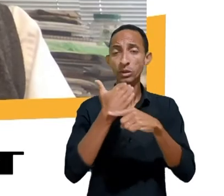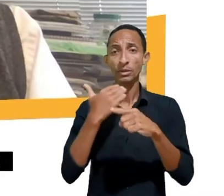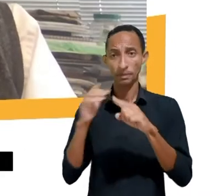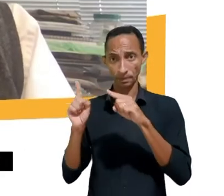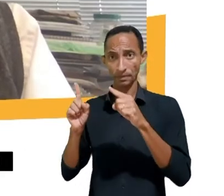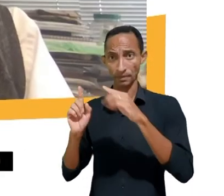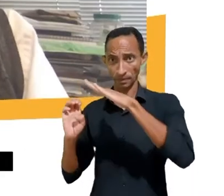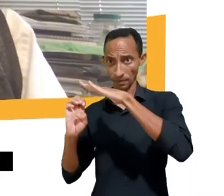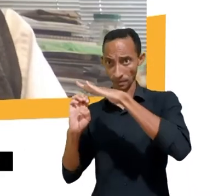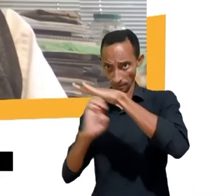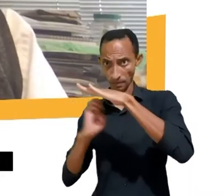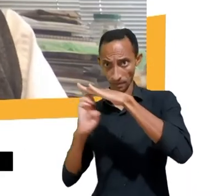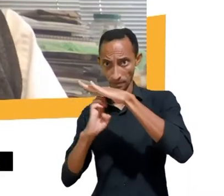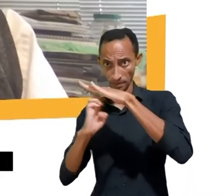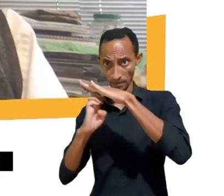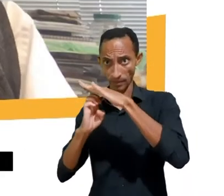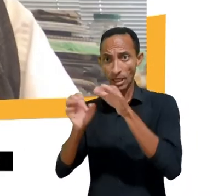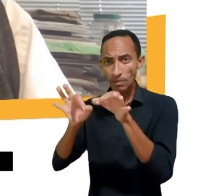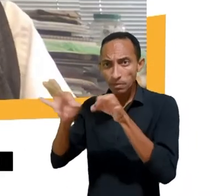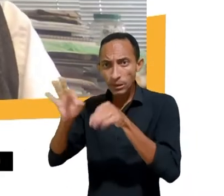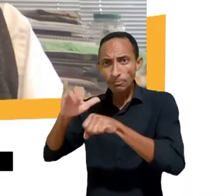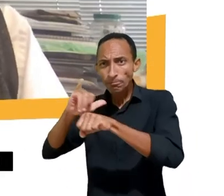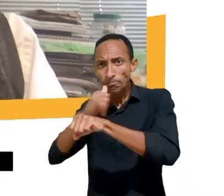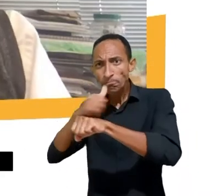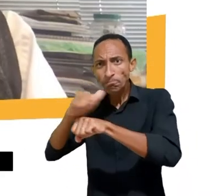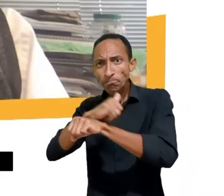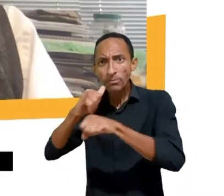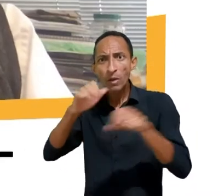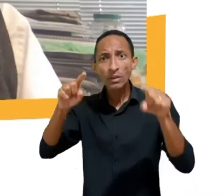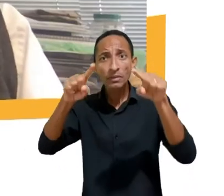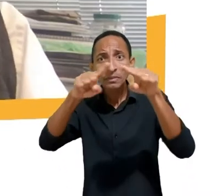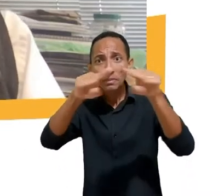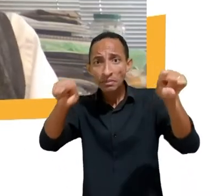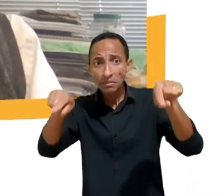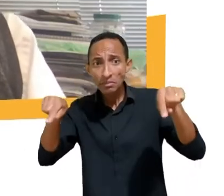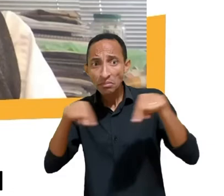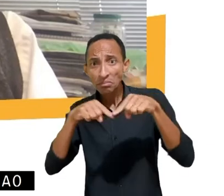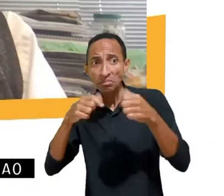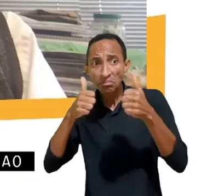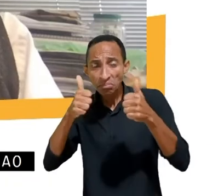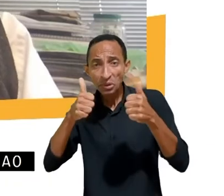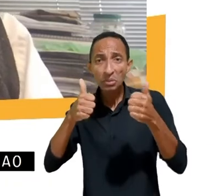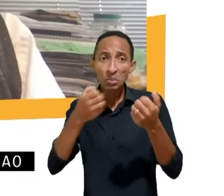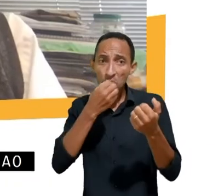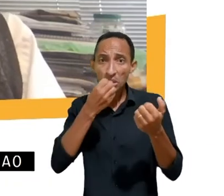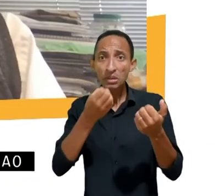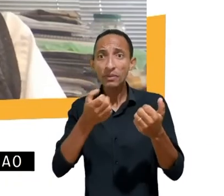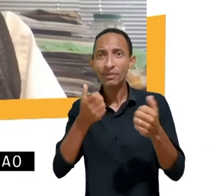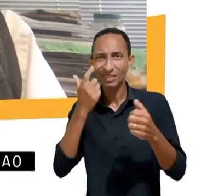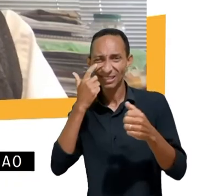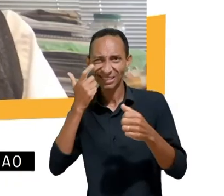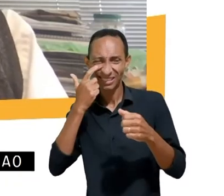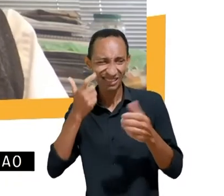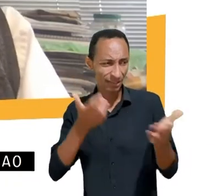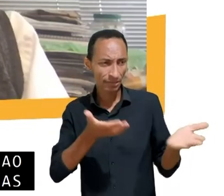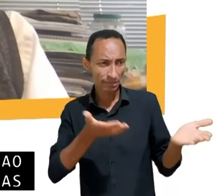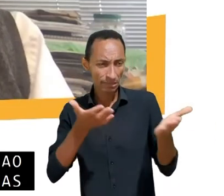e de ambientes em que não se, ao contrário do que acontece muitas vezes, em vez de se explorar a debilidade e a facilidade de